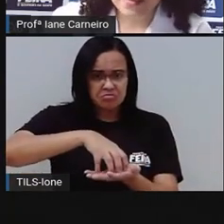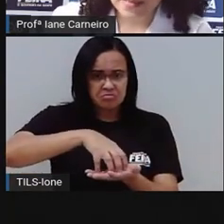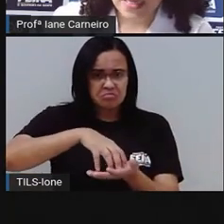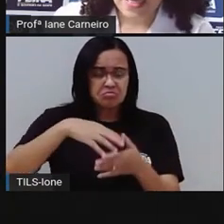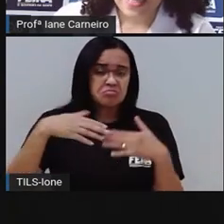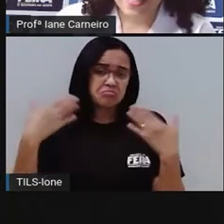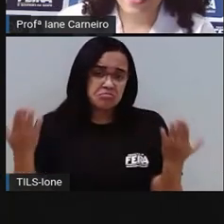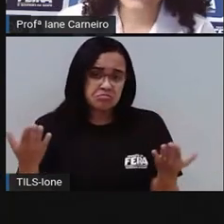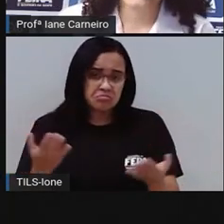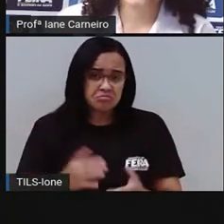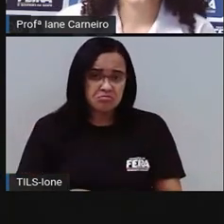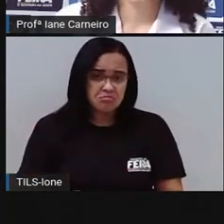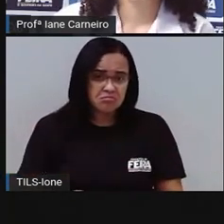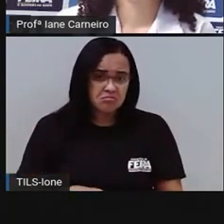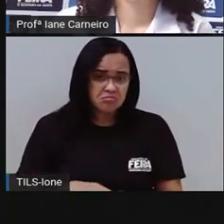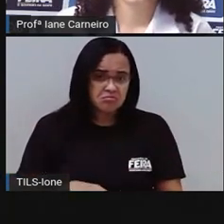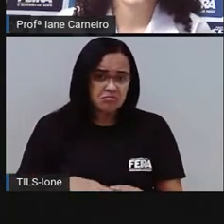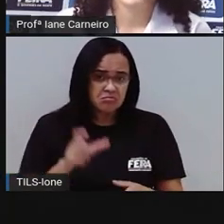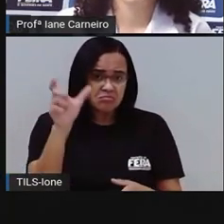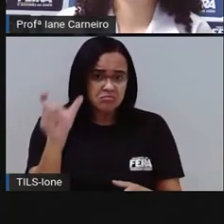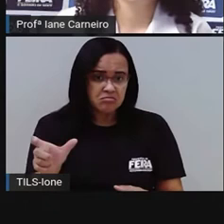patas? É o...